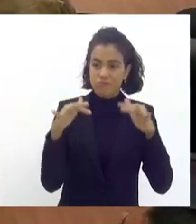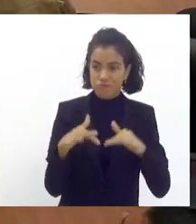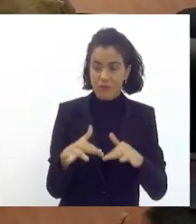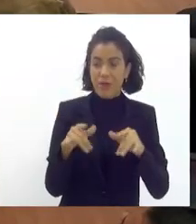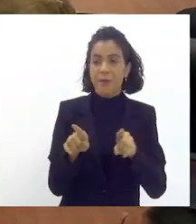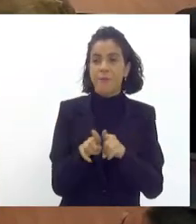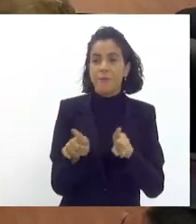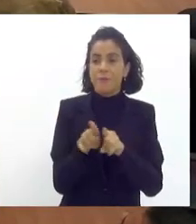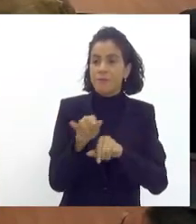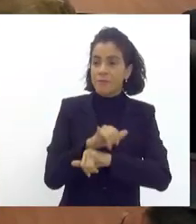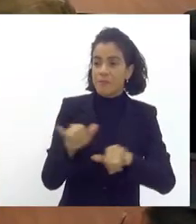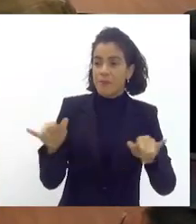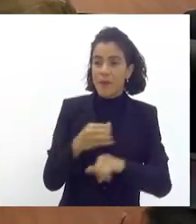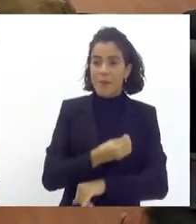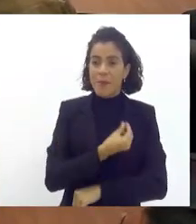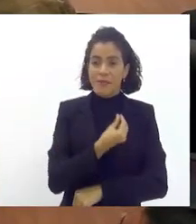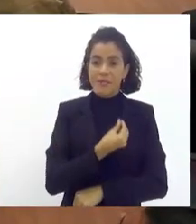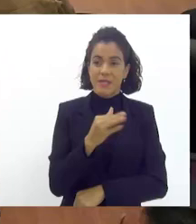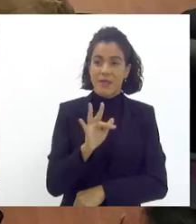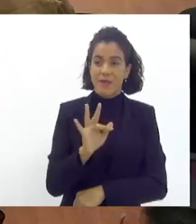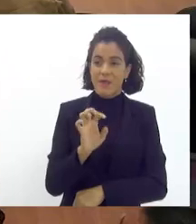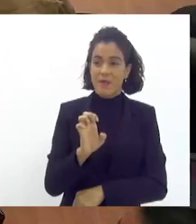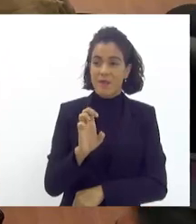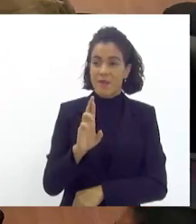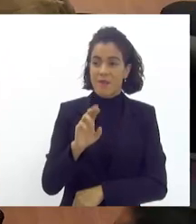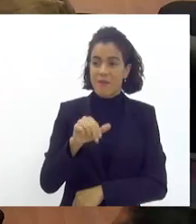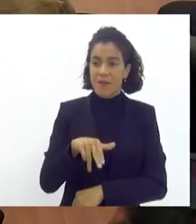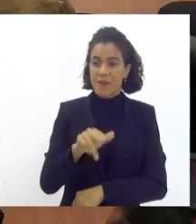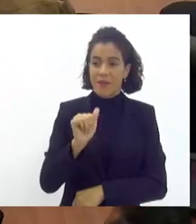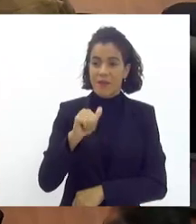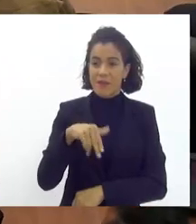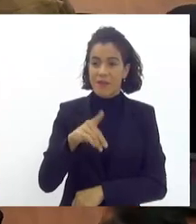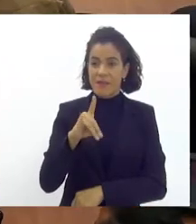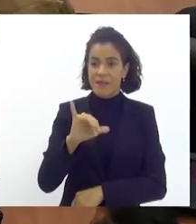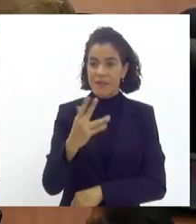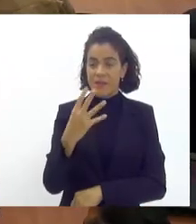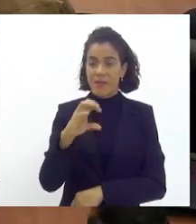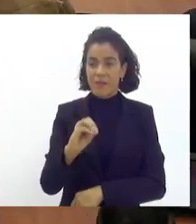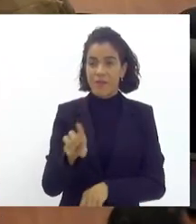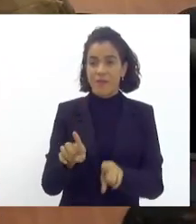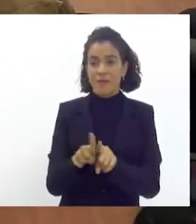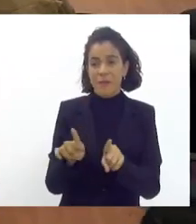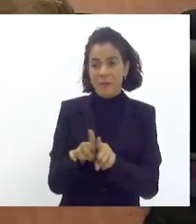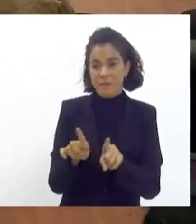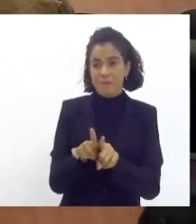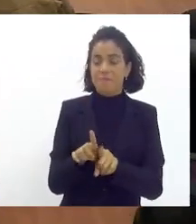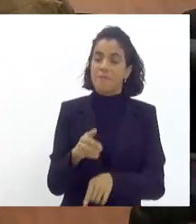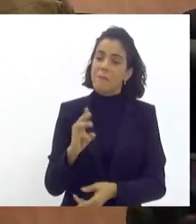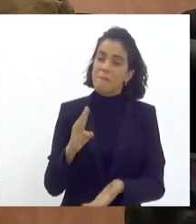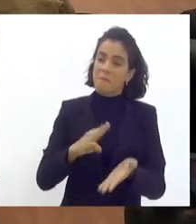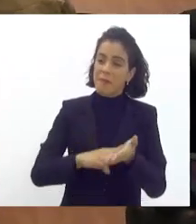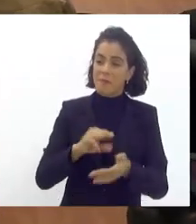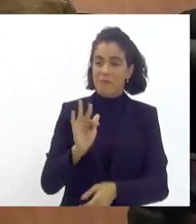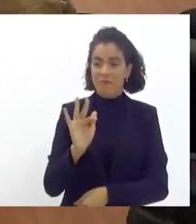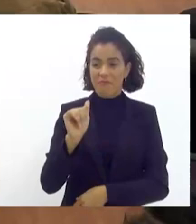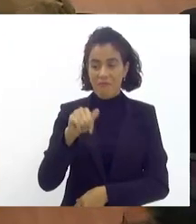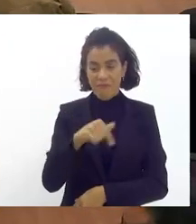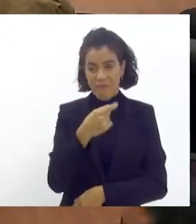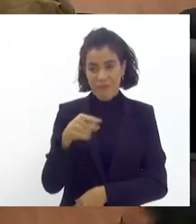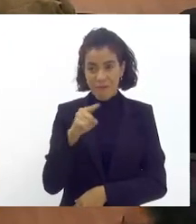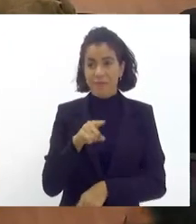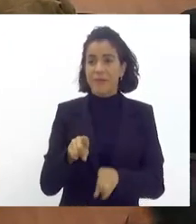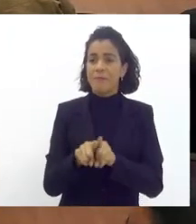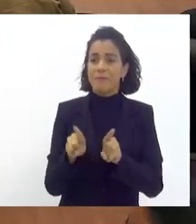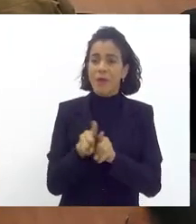também registrar aqui a presença do Fernandinho nosso músico e presidente da FAN quero aqui também agradecer muito a sua presença e